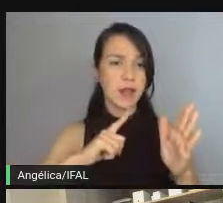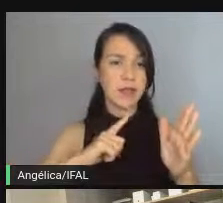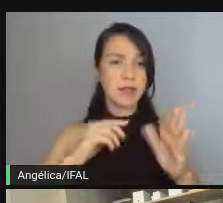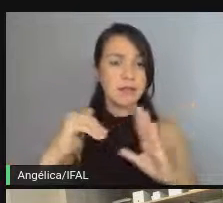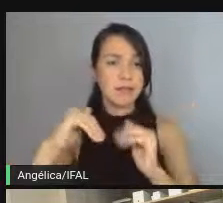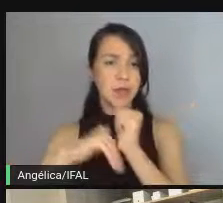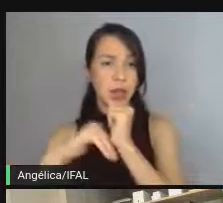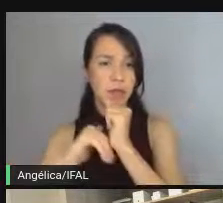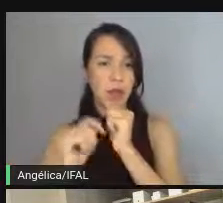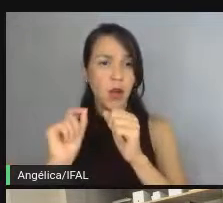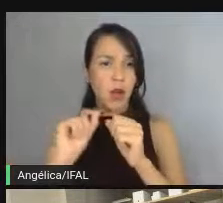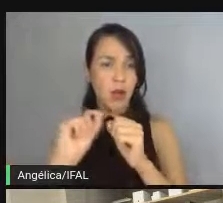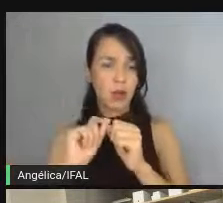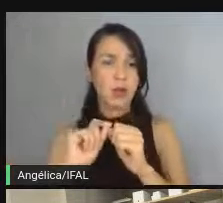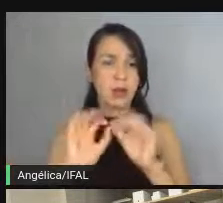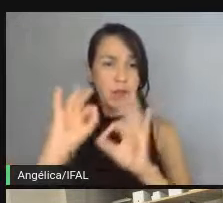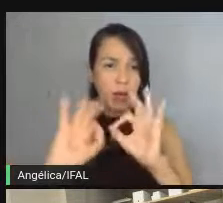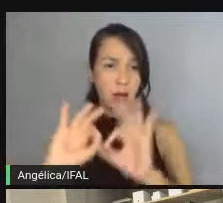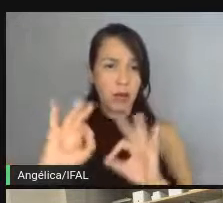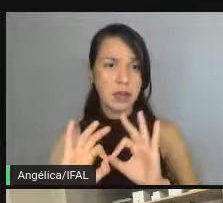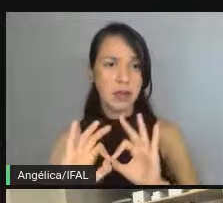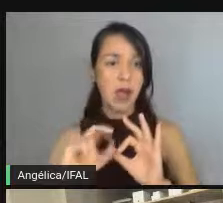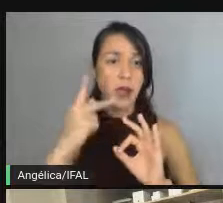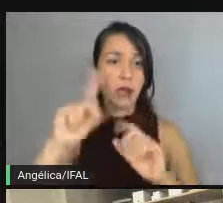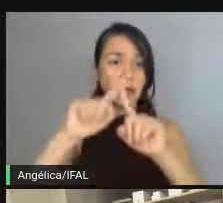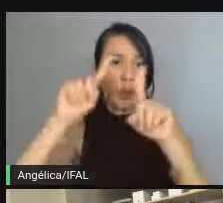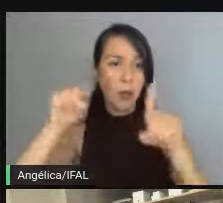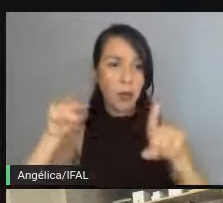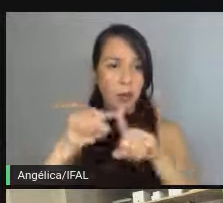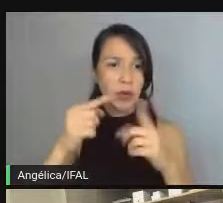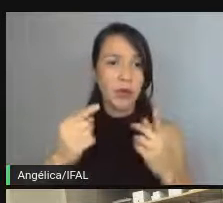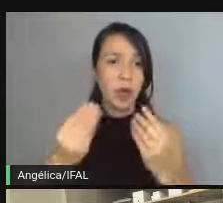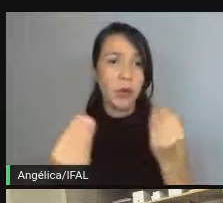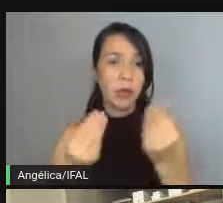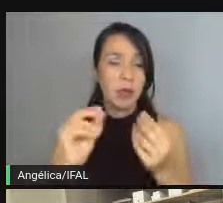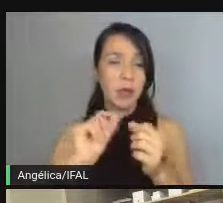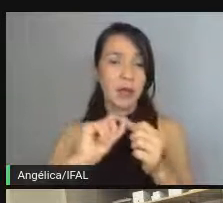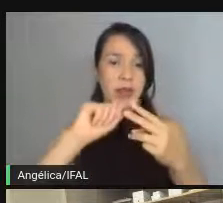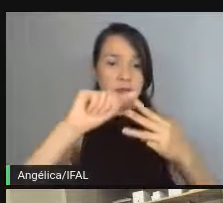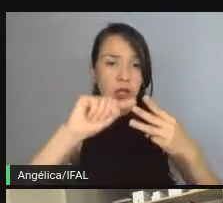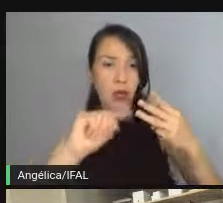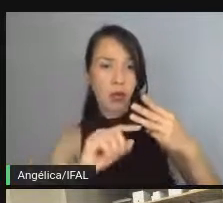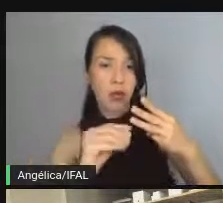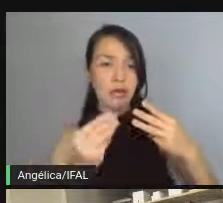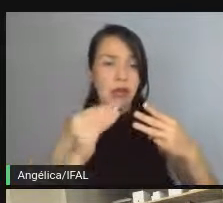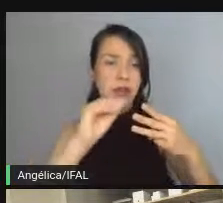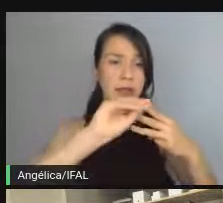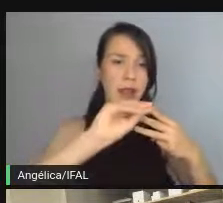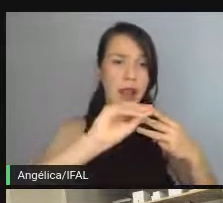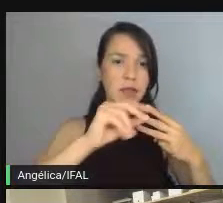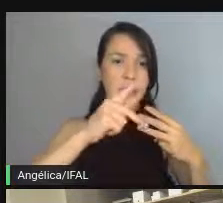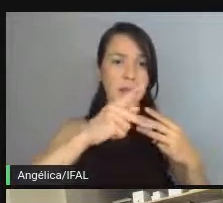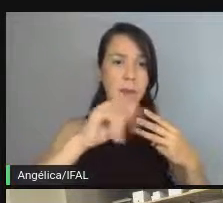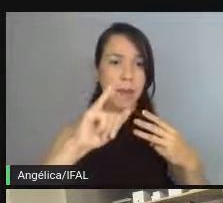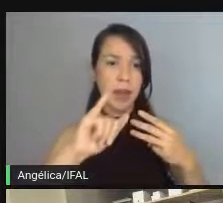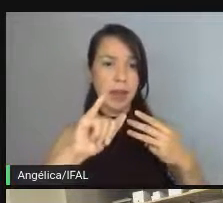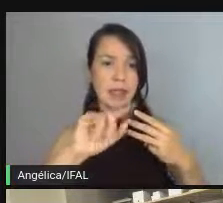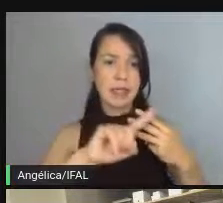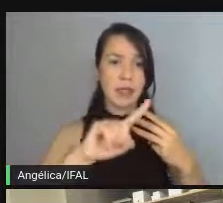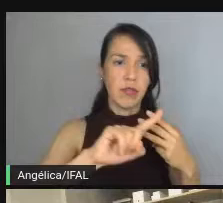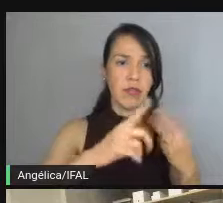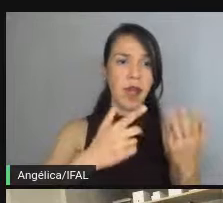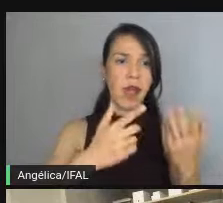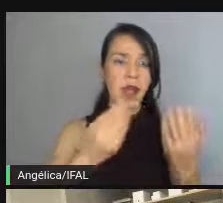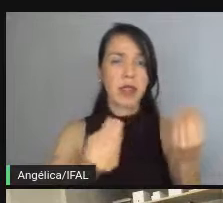ter no seu código, no seu projeto, como é que vai ser os pontos de entrada, se vai ser uma API, se não vai, se vai